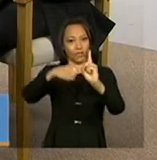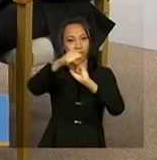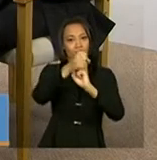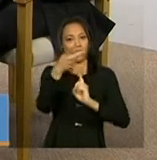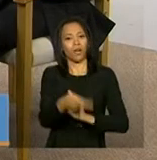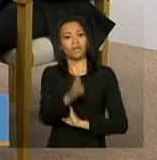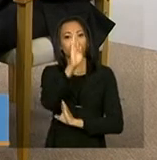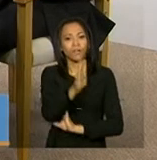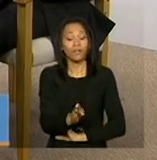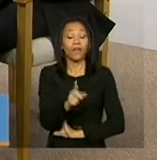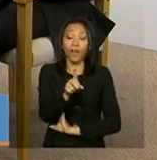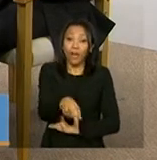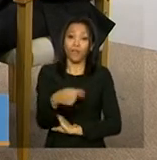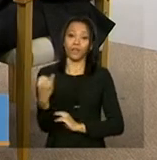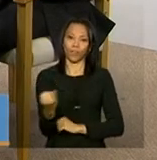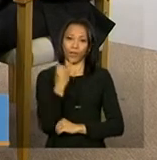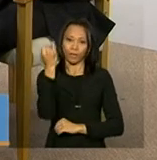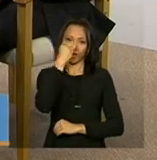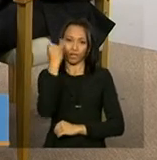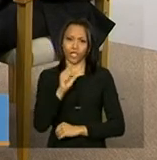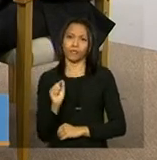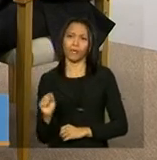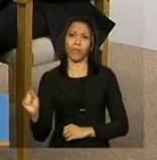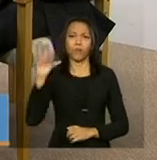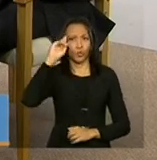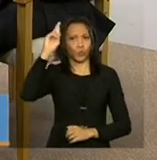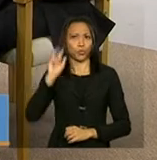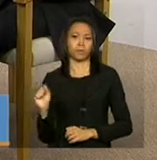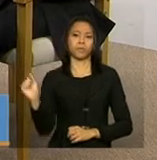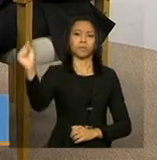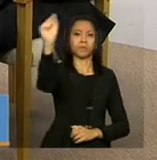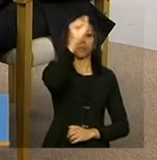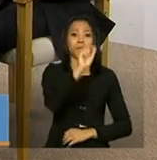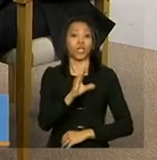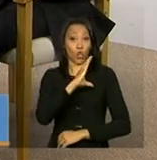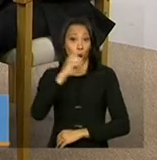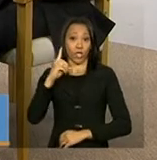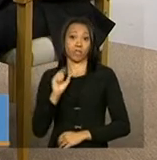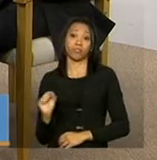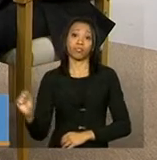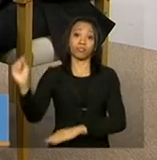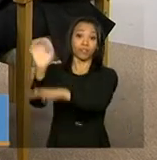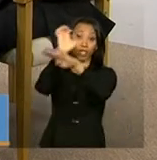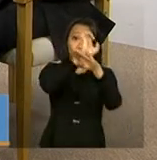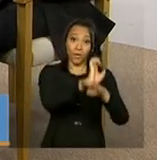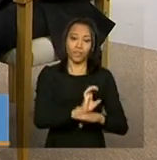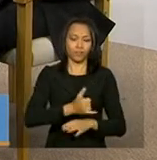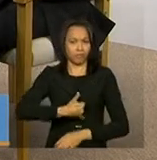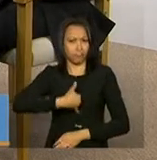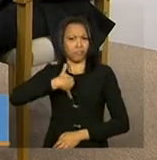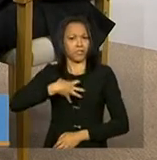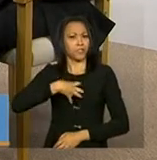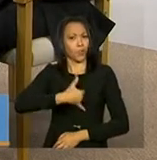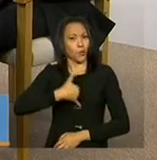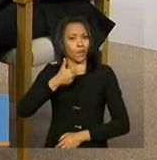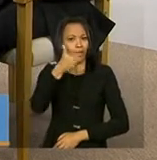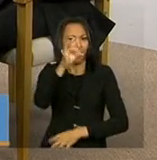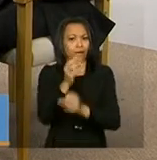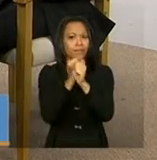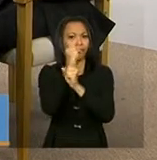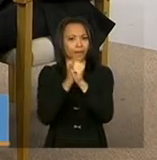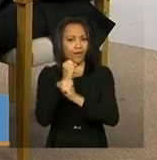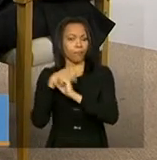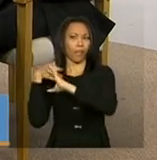é muito importante que as gestões municipais, as coordenações estaduais se sintam orgulhosas desses 10 anos, esses 10 anos foram anos de